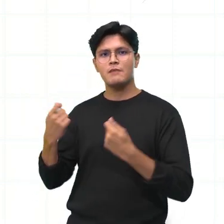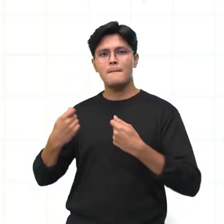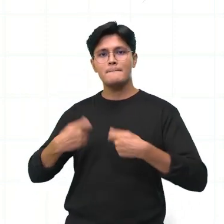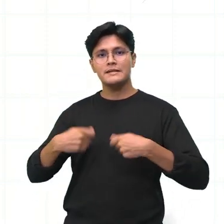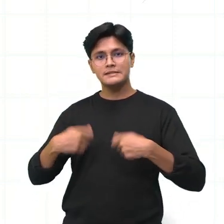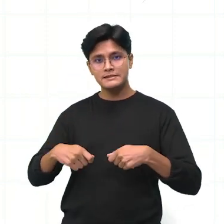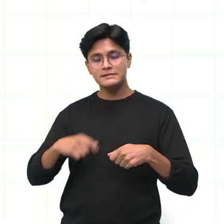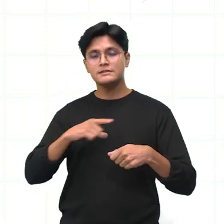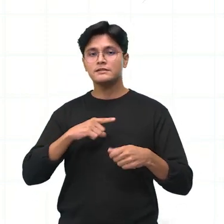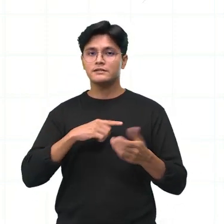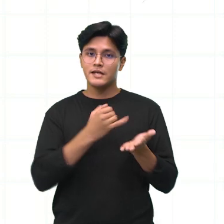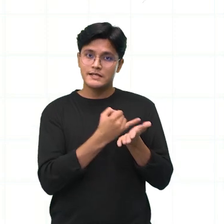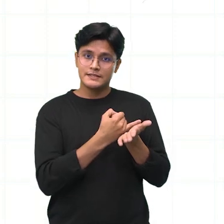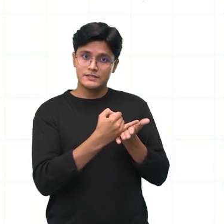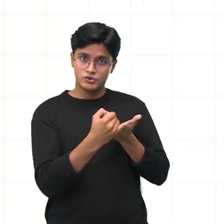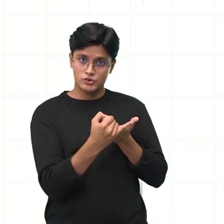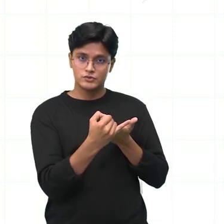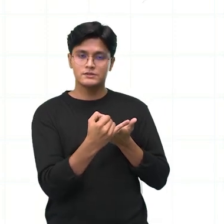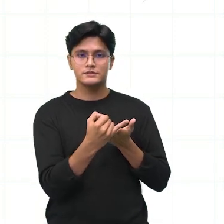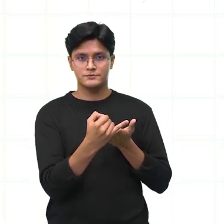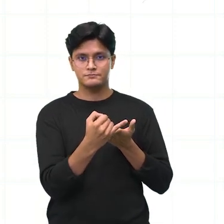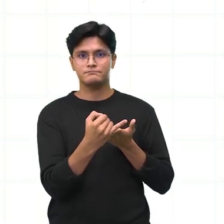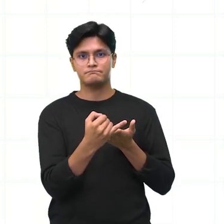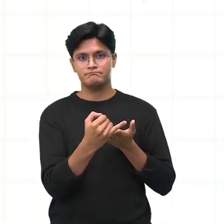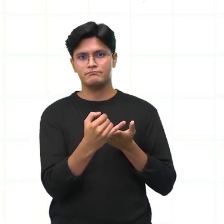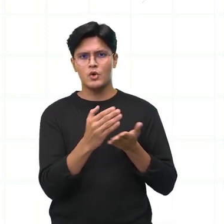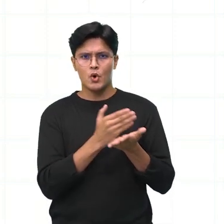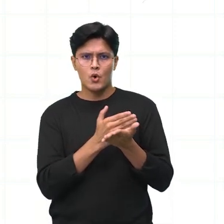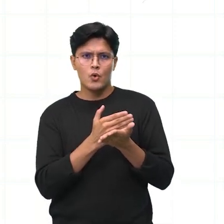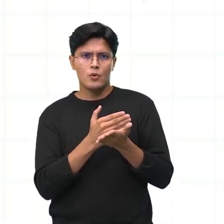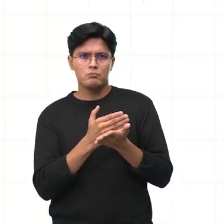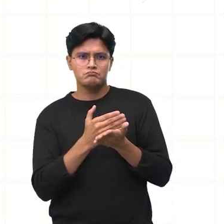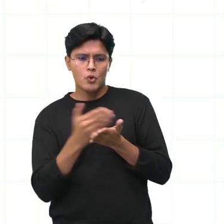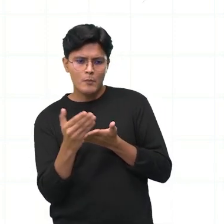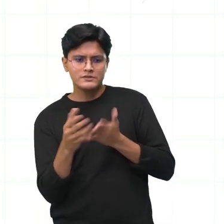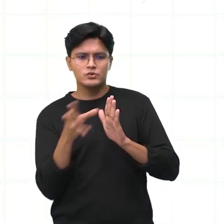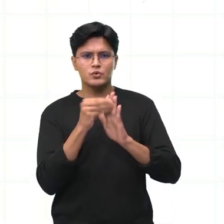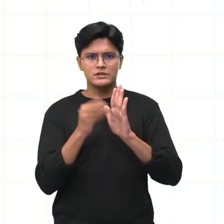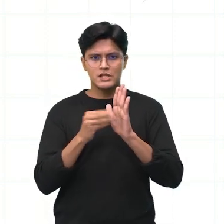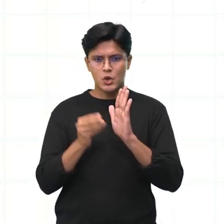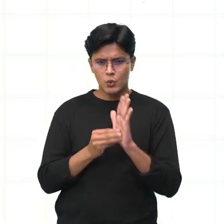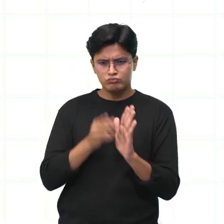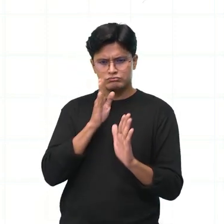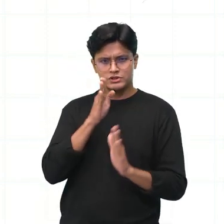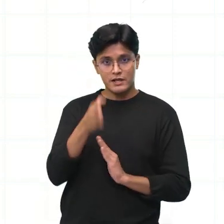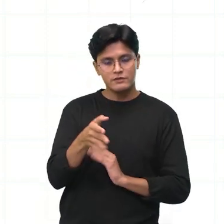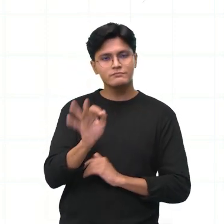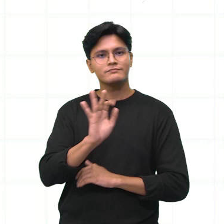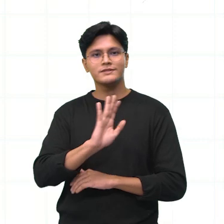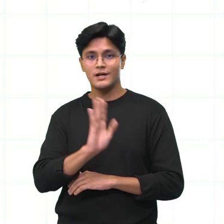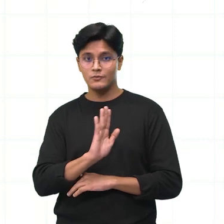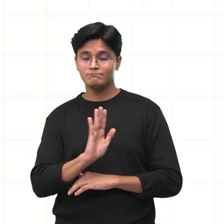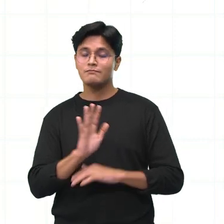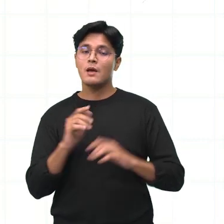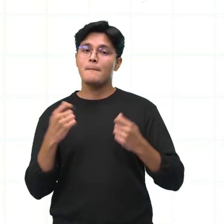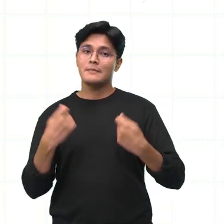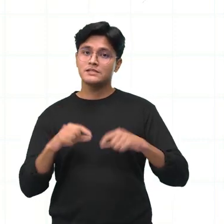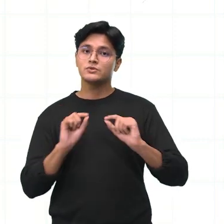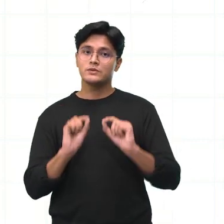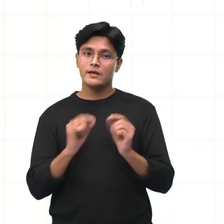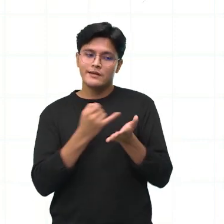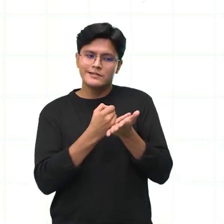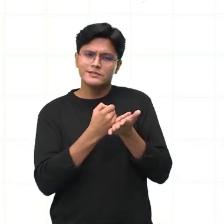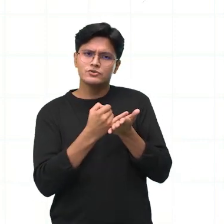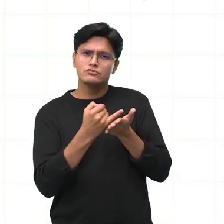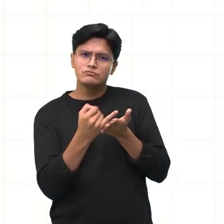ter uma introdução, né? Não começar já no conteúdo. Então, a gente começa introduzindo. Nós vamos falar de